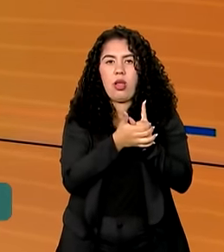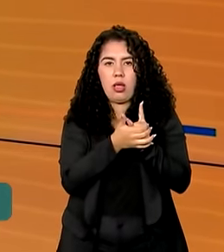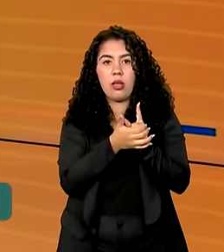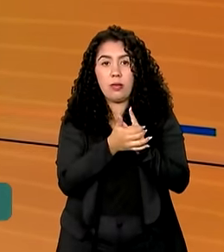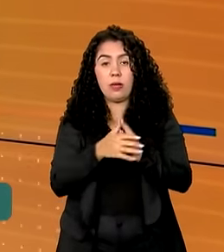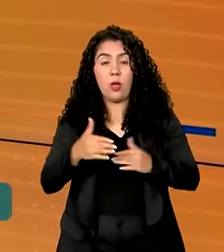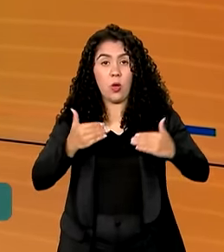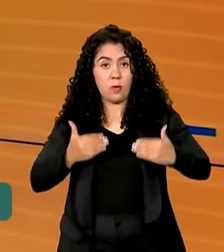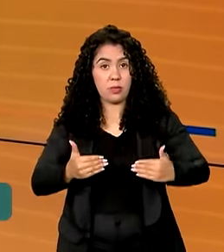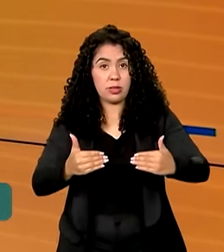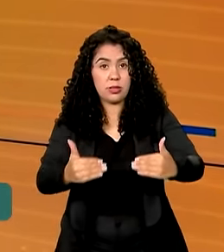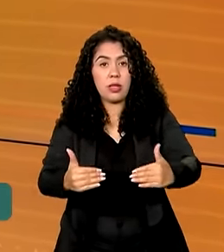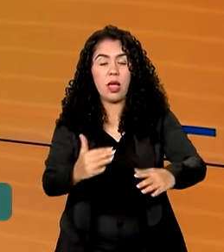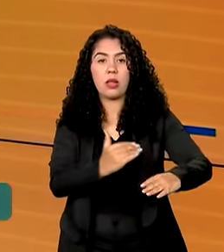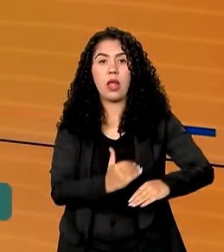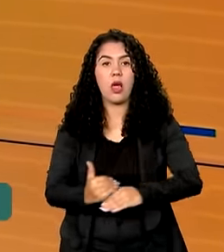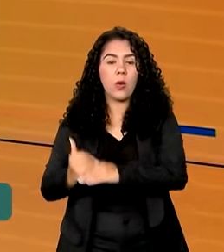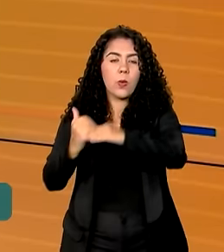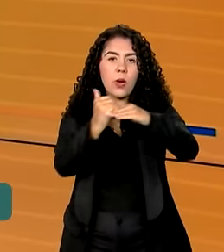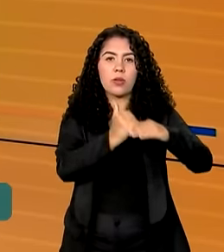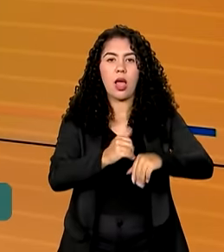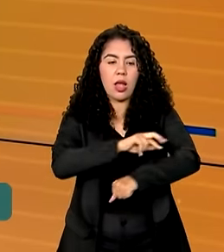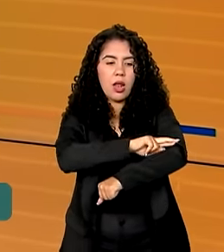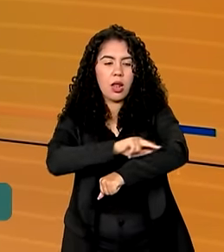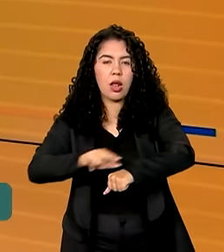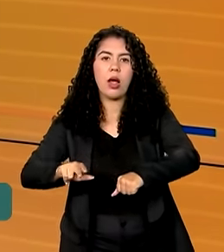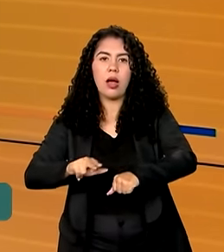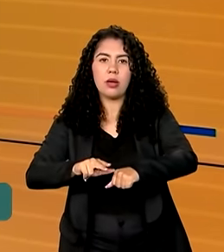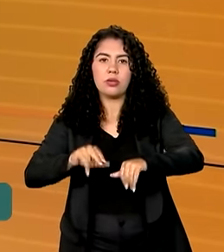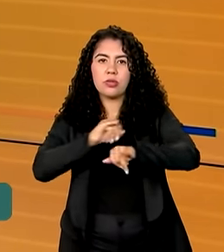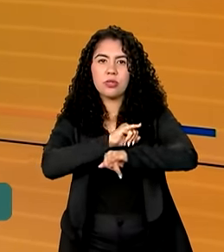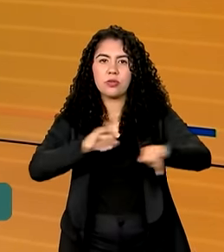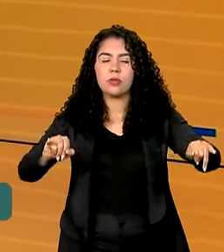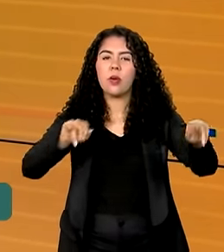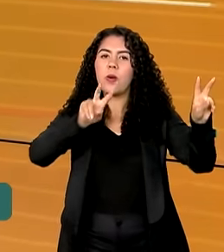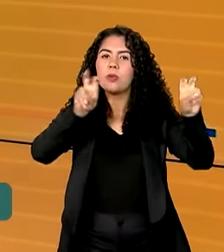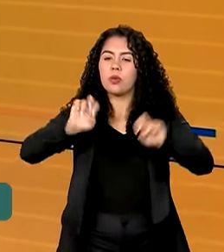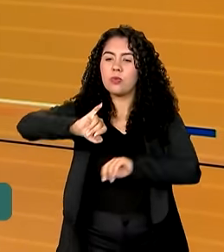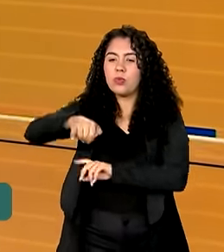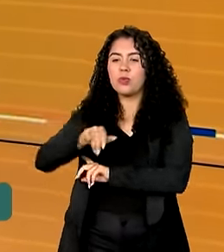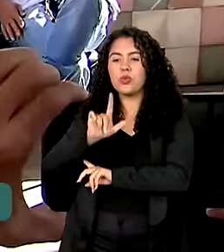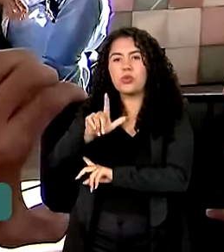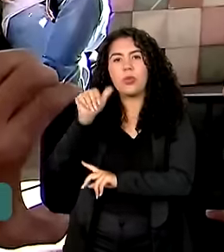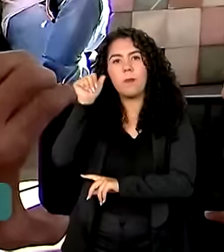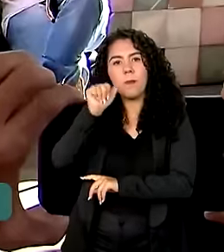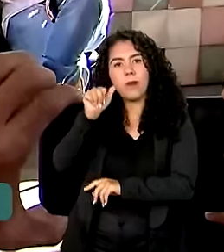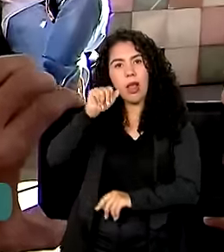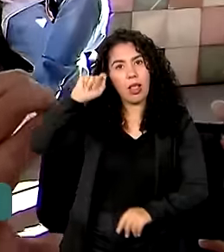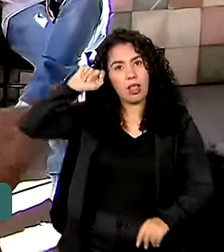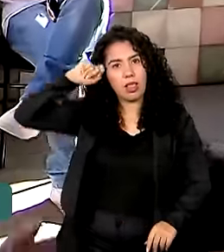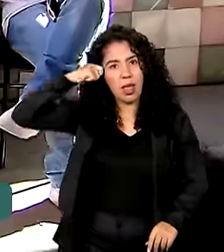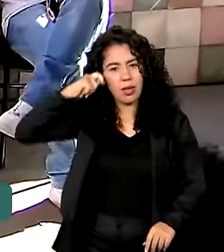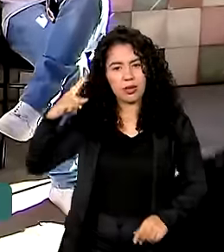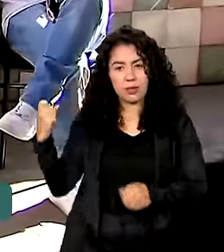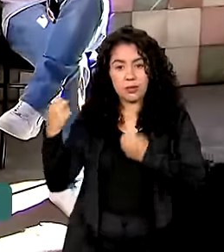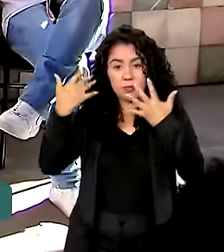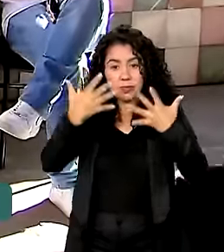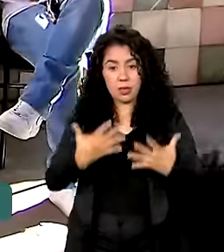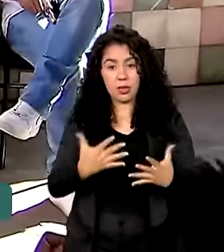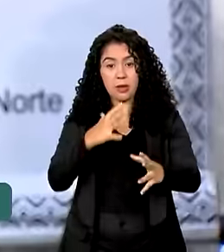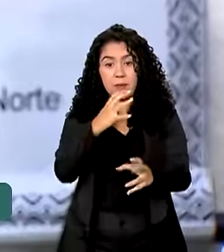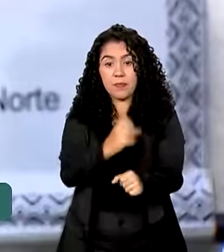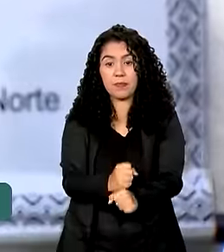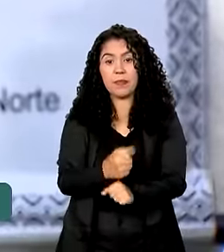Ministério da Igualdade Racial faz parte das comemorações do Julho das Mulheres Negras. Serão selecionadas 20